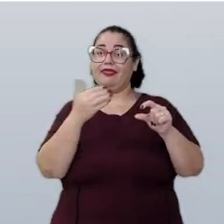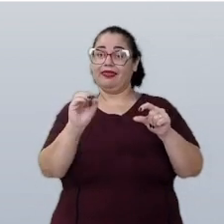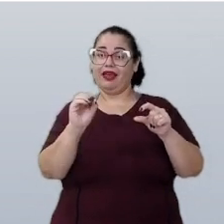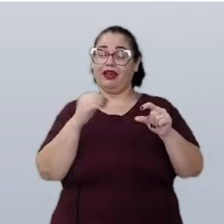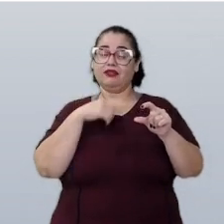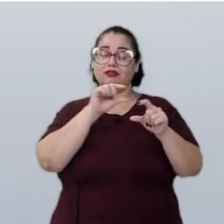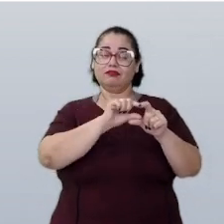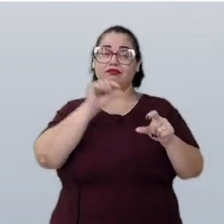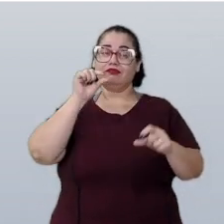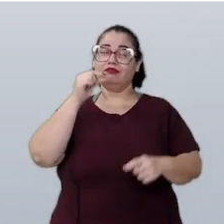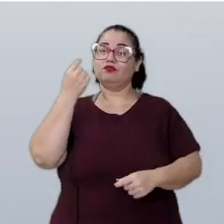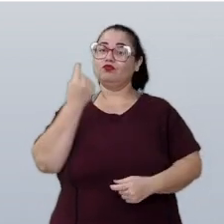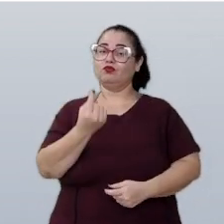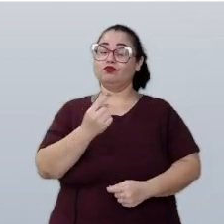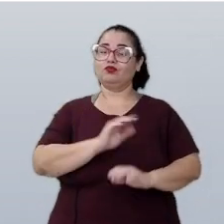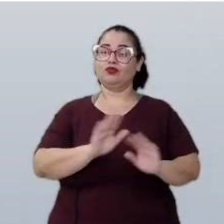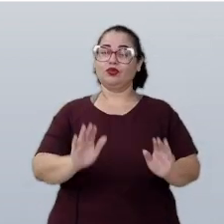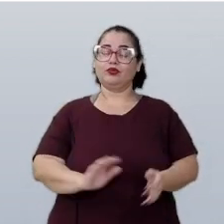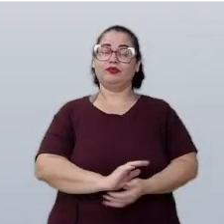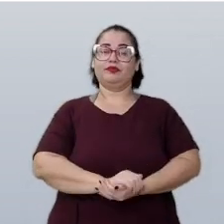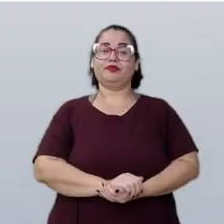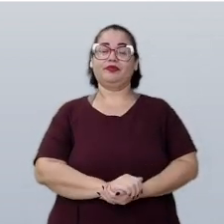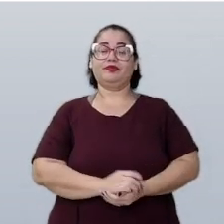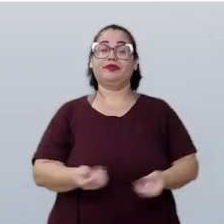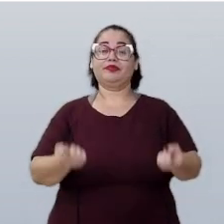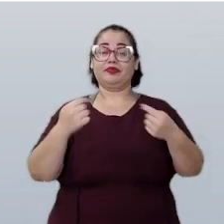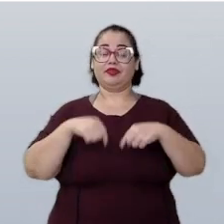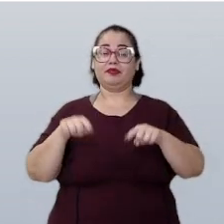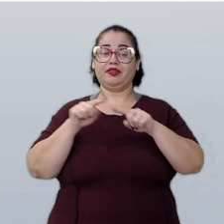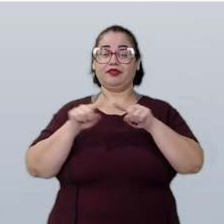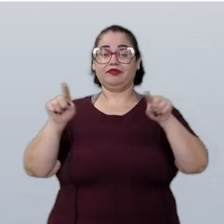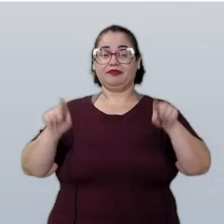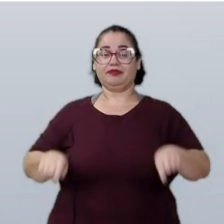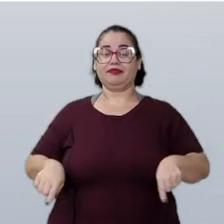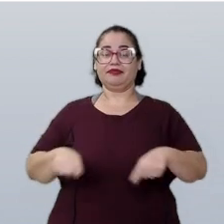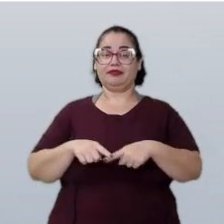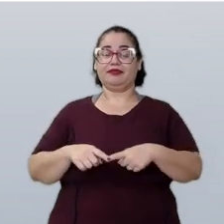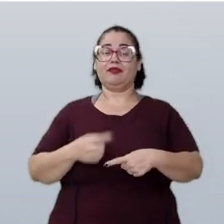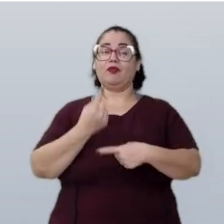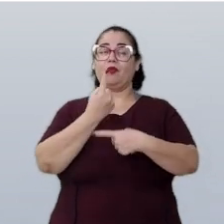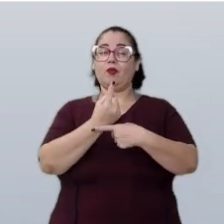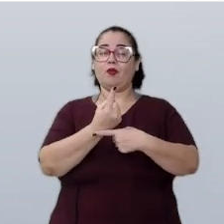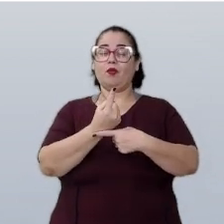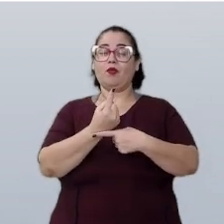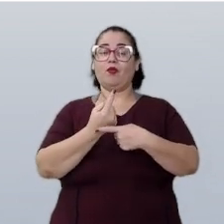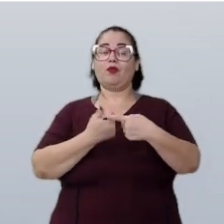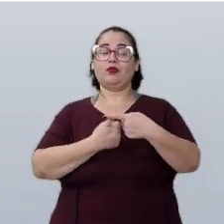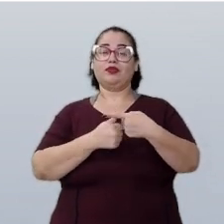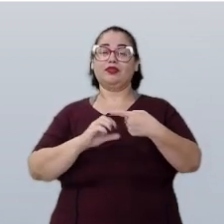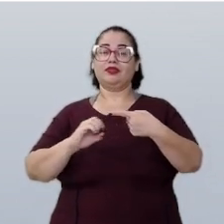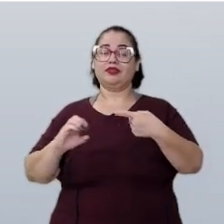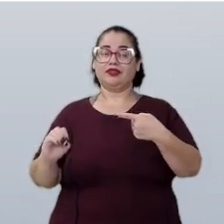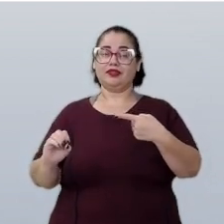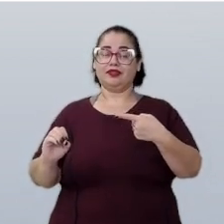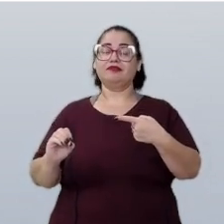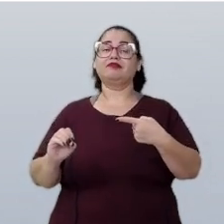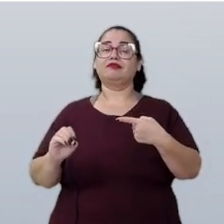foi dividido. Na fração abaixo, eu tenho um centésimo.